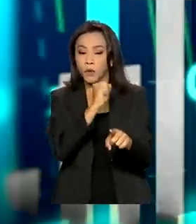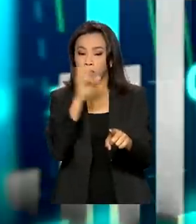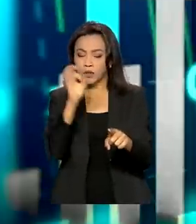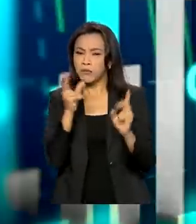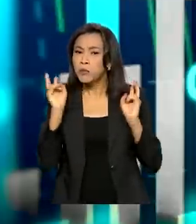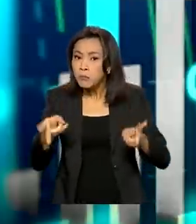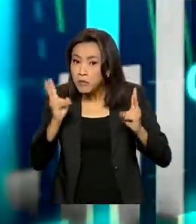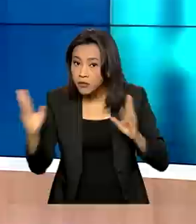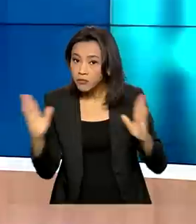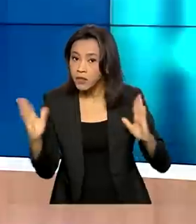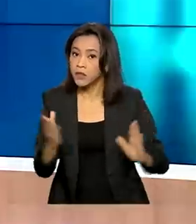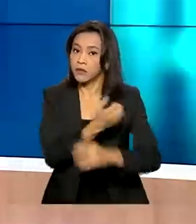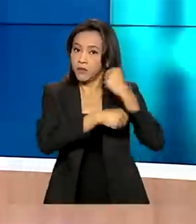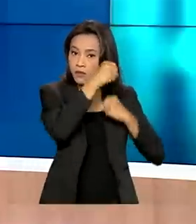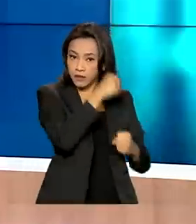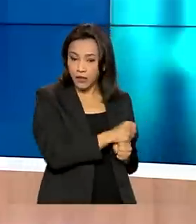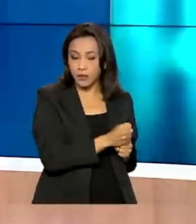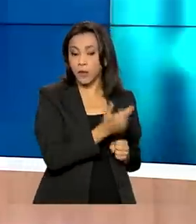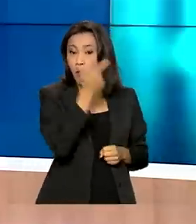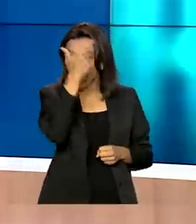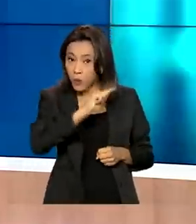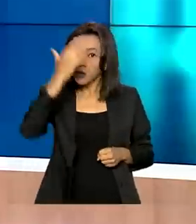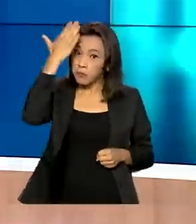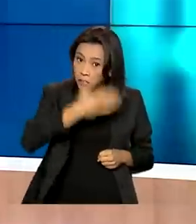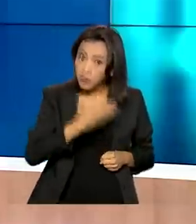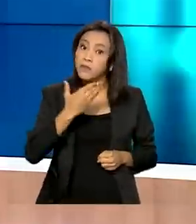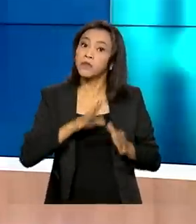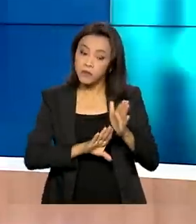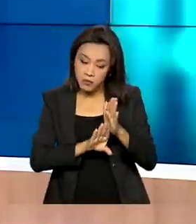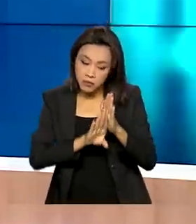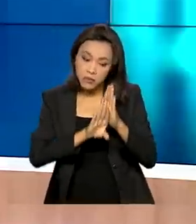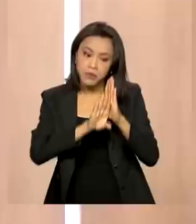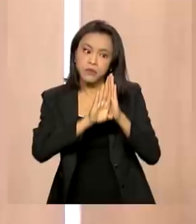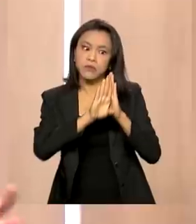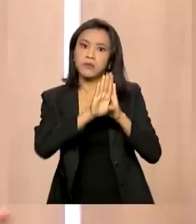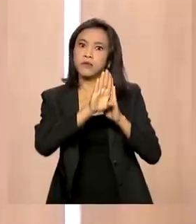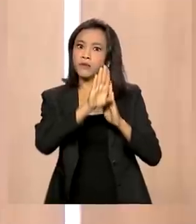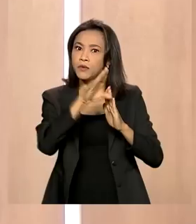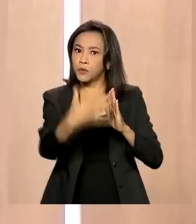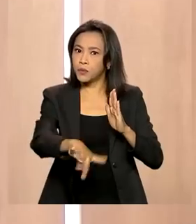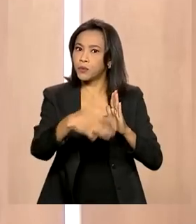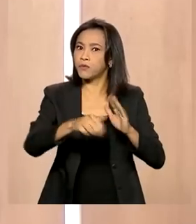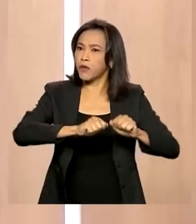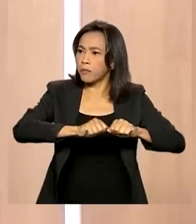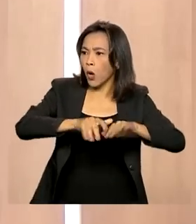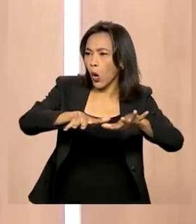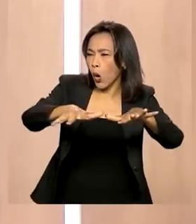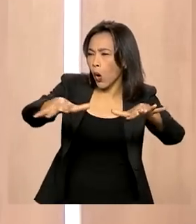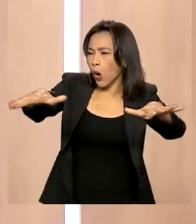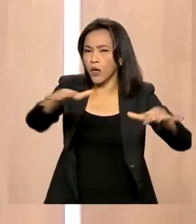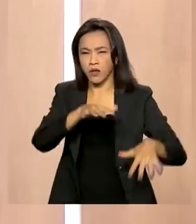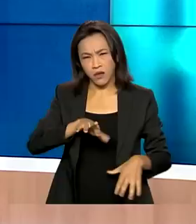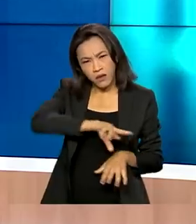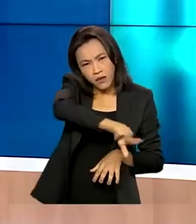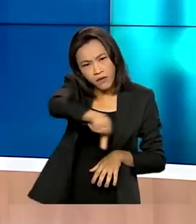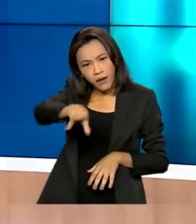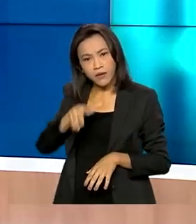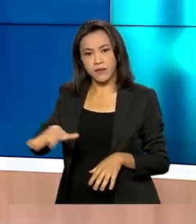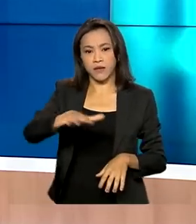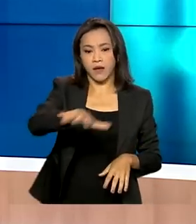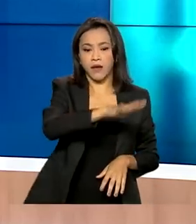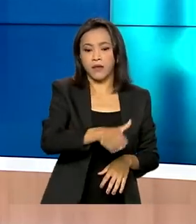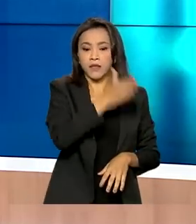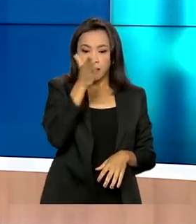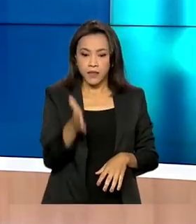anterior. Mais uma comprovação de que o crescimento foi bastante difundido entre os diversos subsetores, é que 66